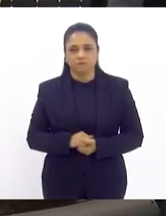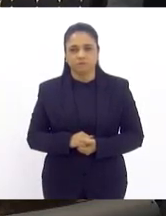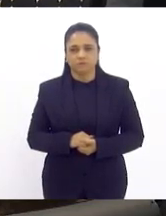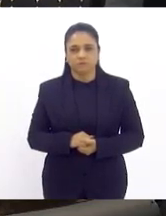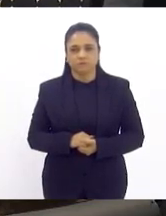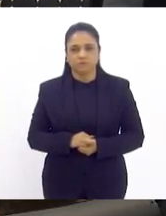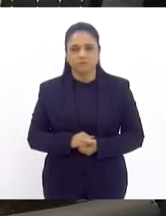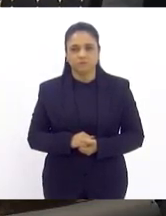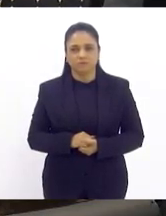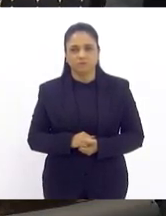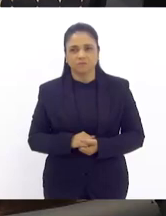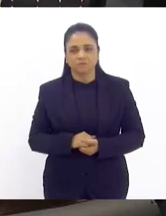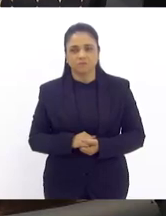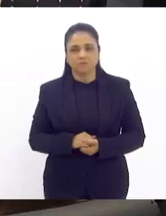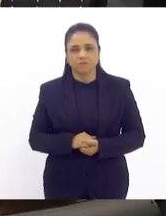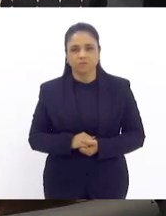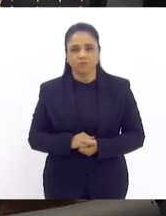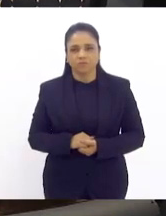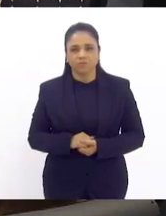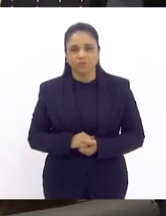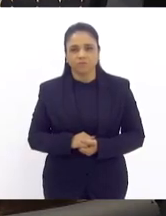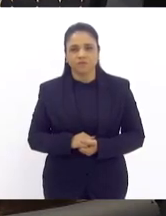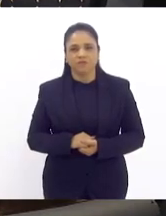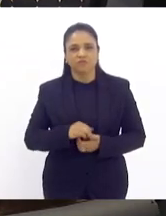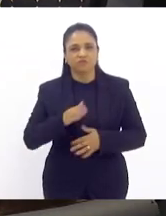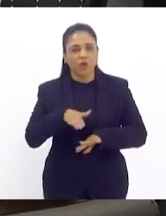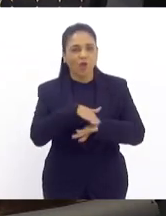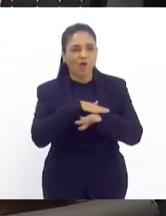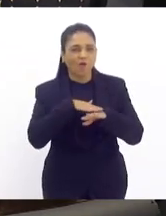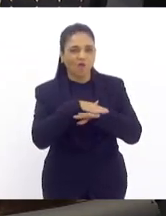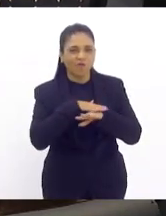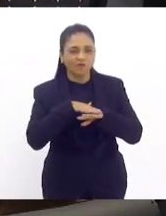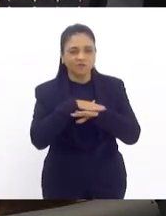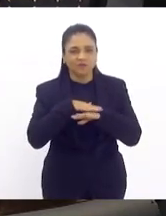eu havia conversado ali já com o Josemar Josemar